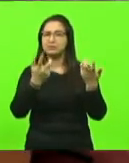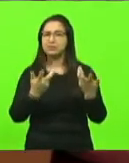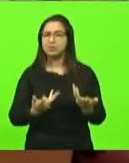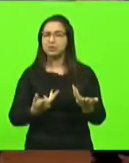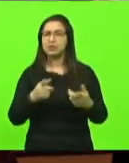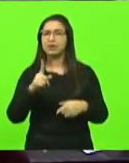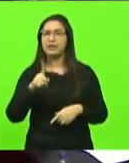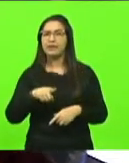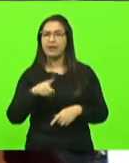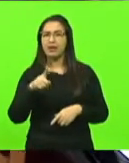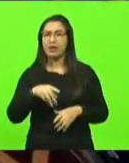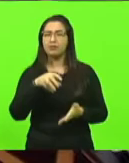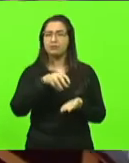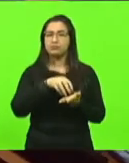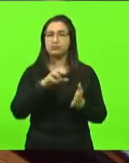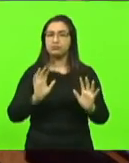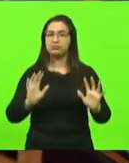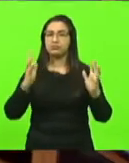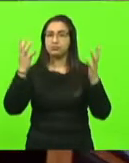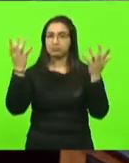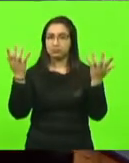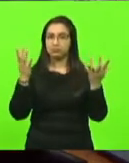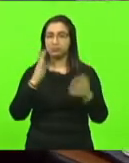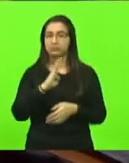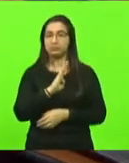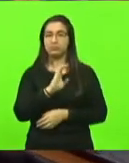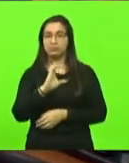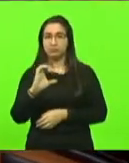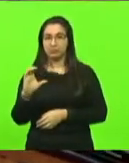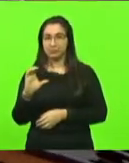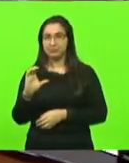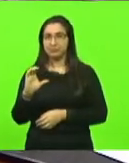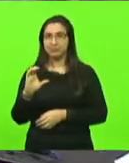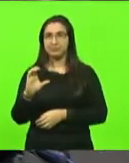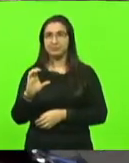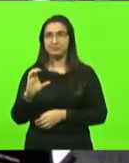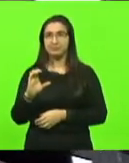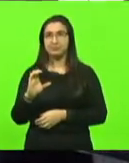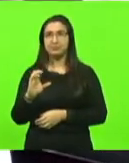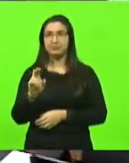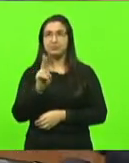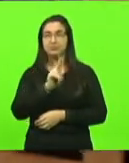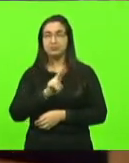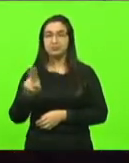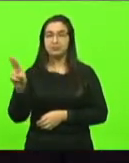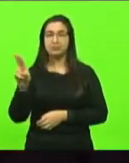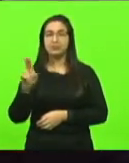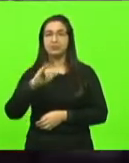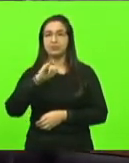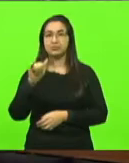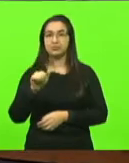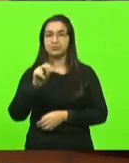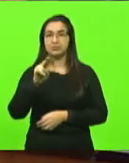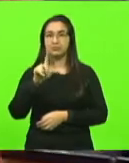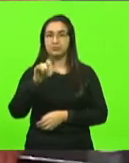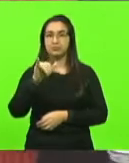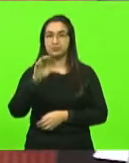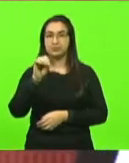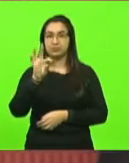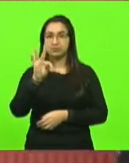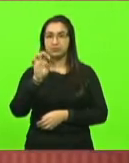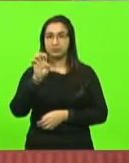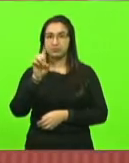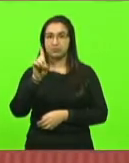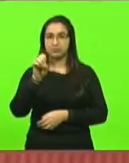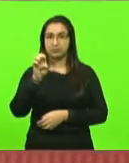Centro de Eventos Balneário Camboriú ao nome de Júlio Tedesco, um grande empresário